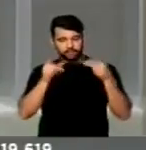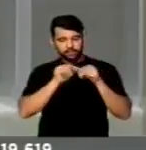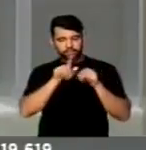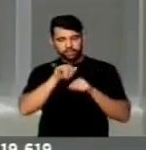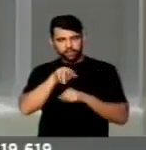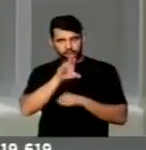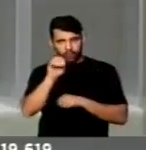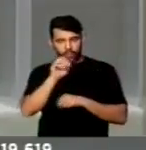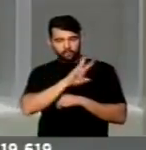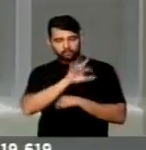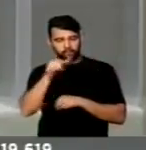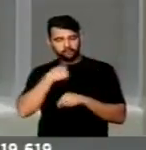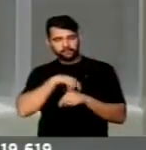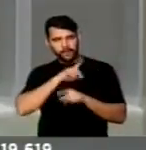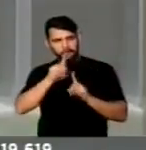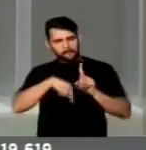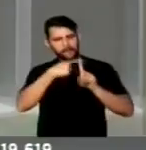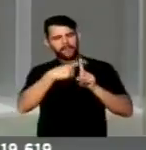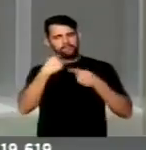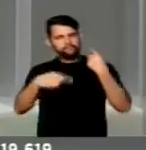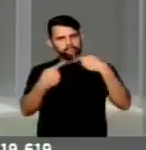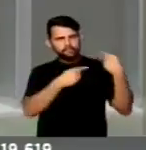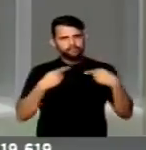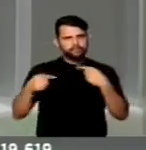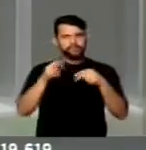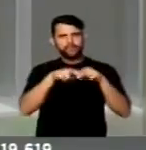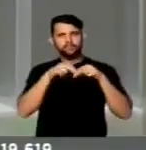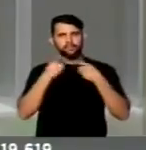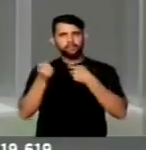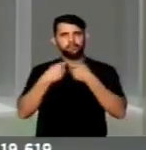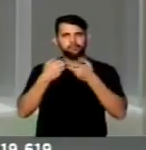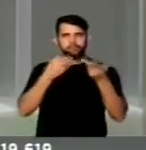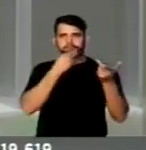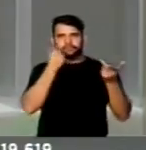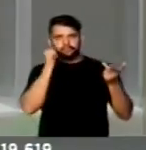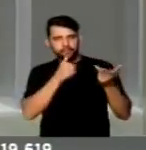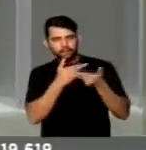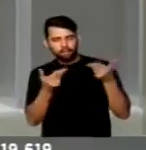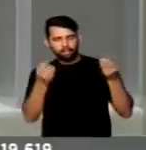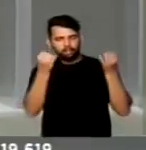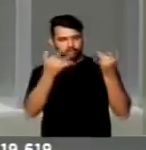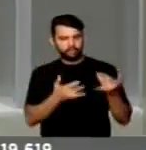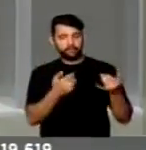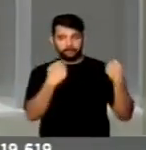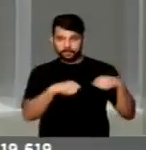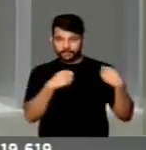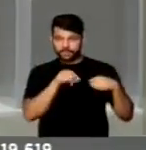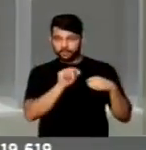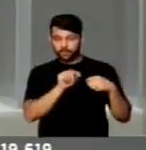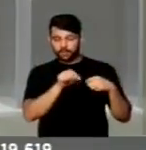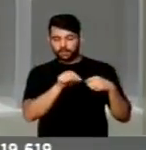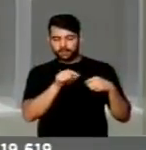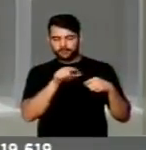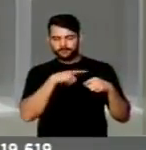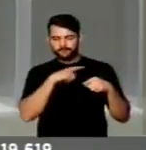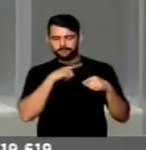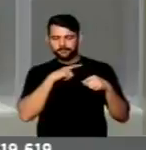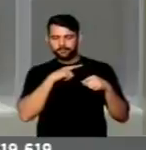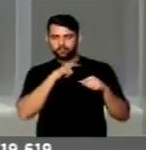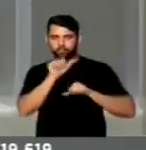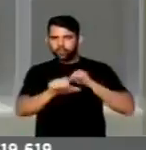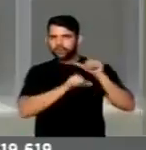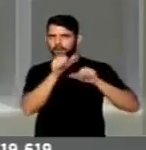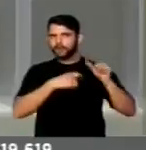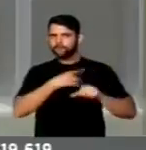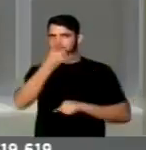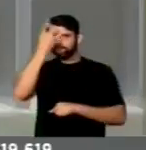gênero vai para além da discussão sobre sexualidade. É preciso desconstruir